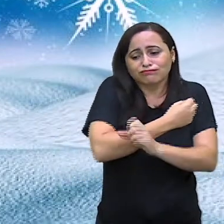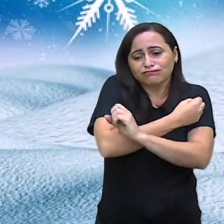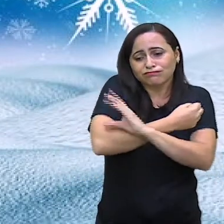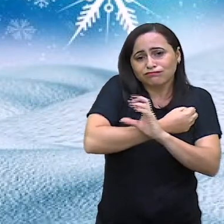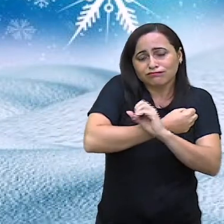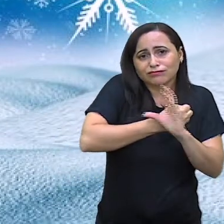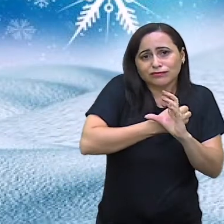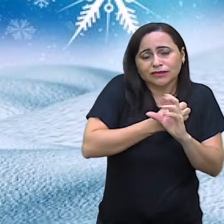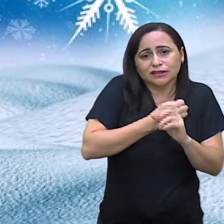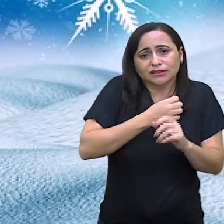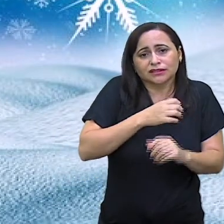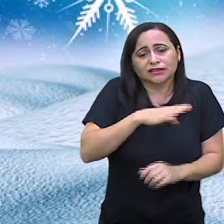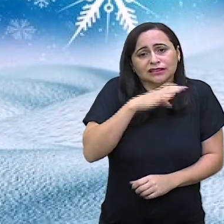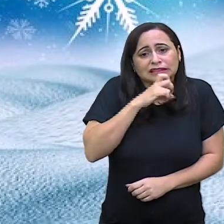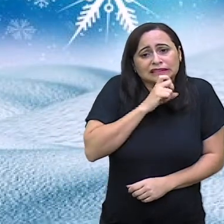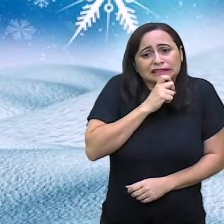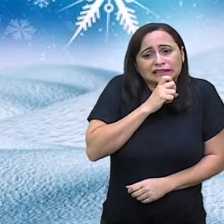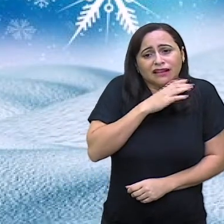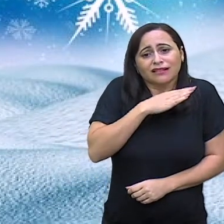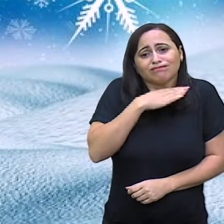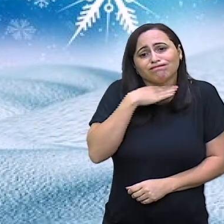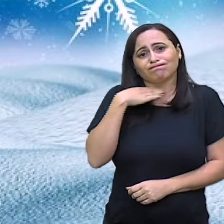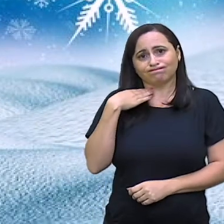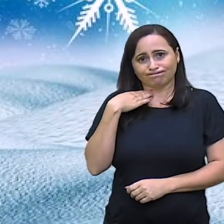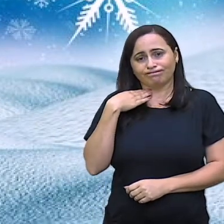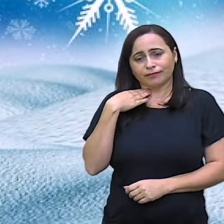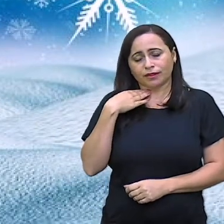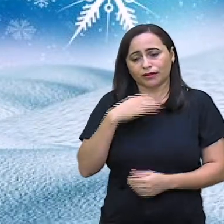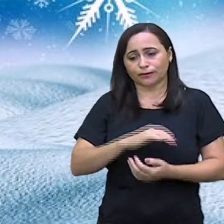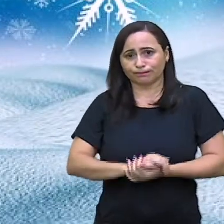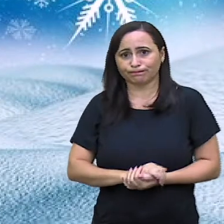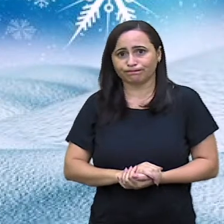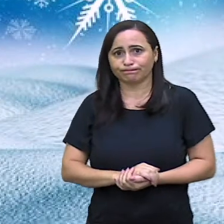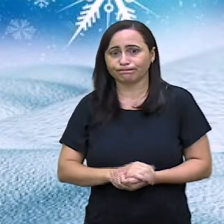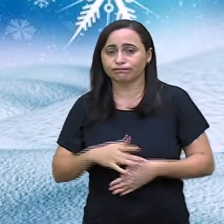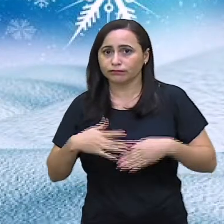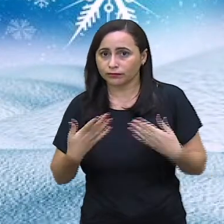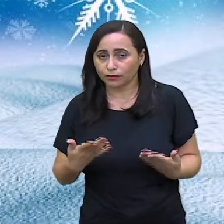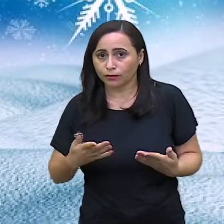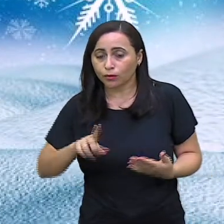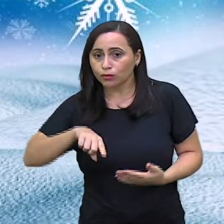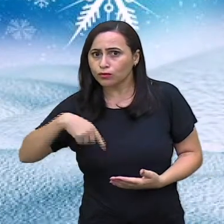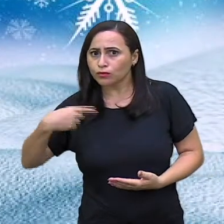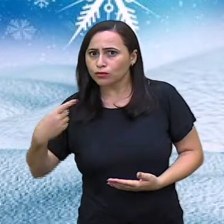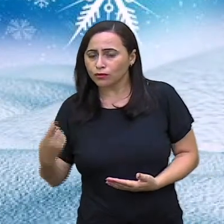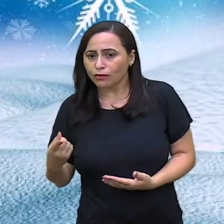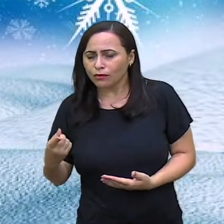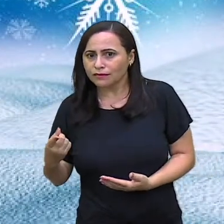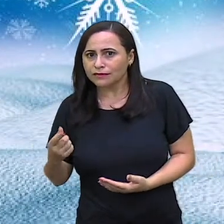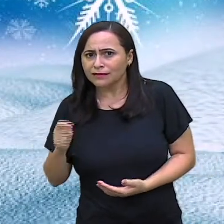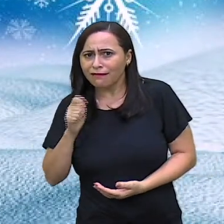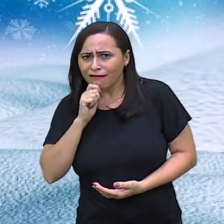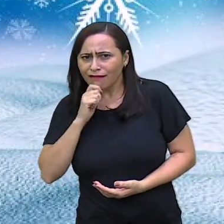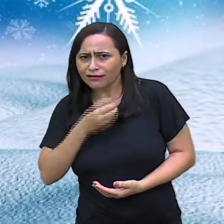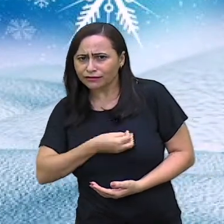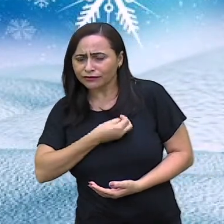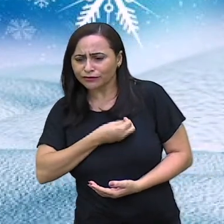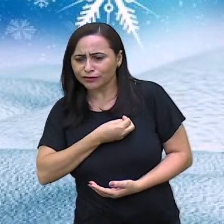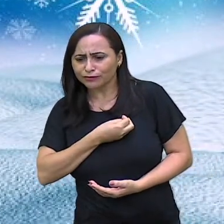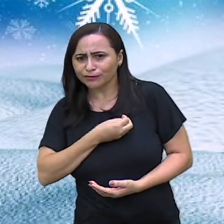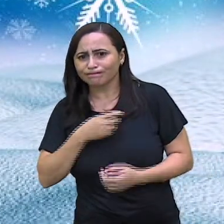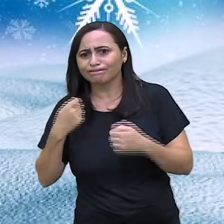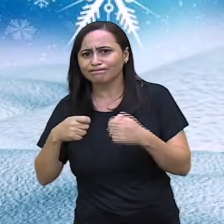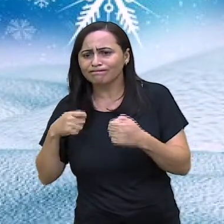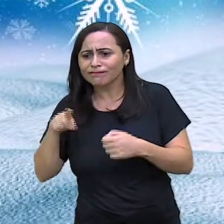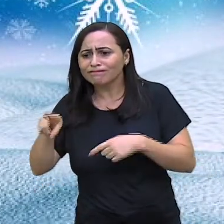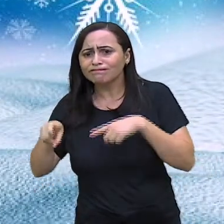congelados. Então, os que sobreviveram precisavam fazer uma escolha.